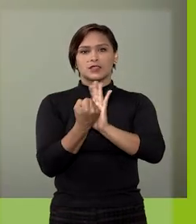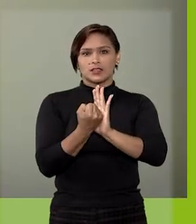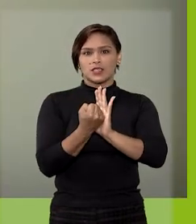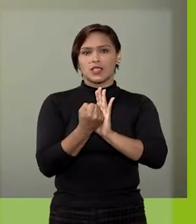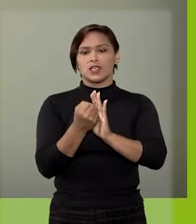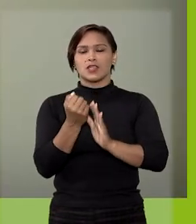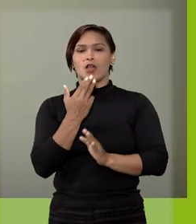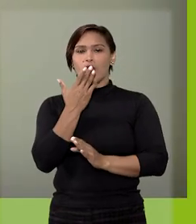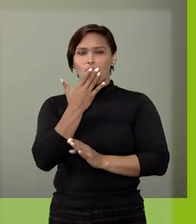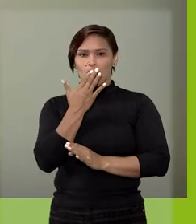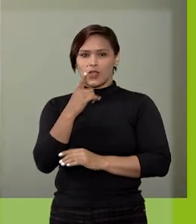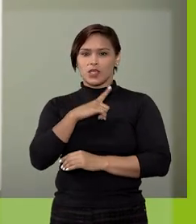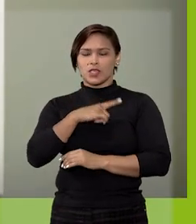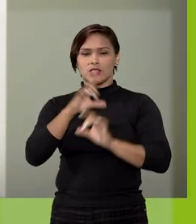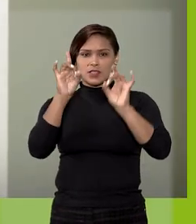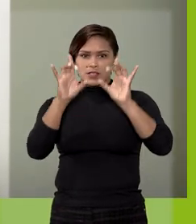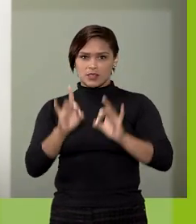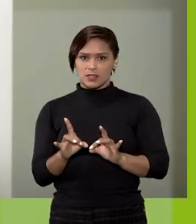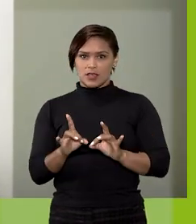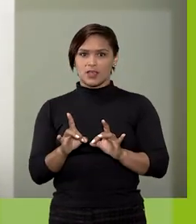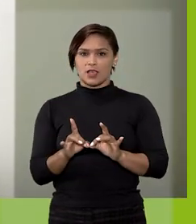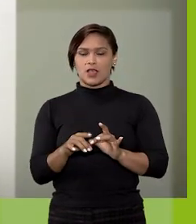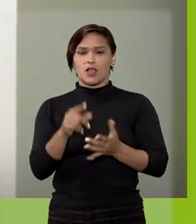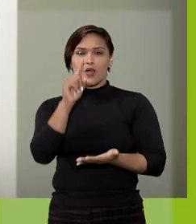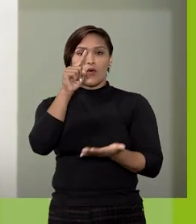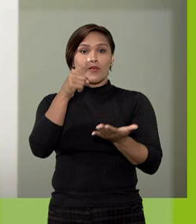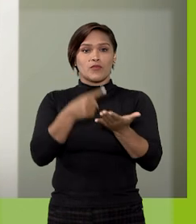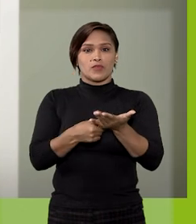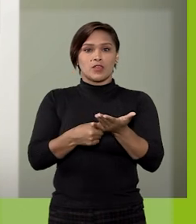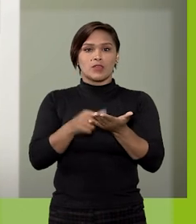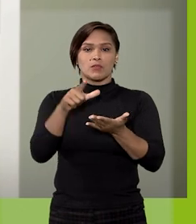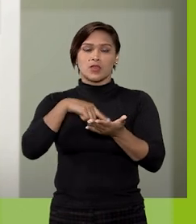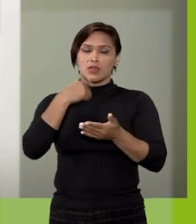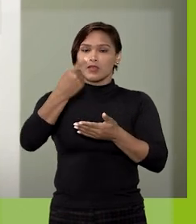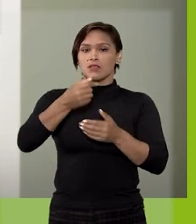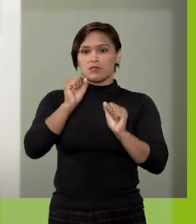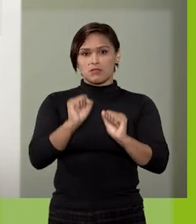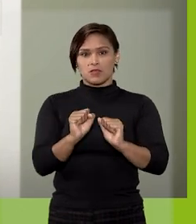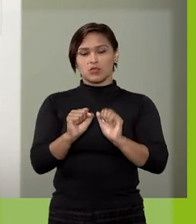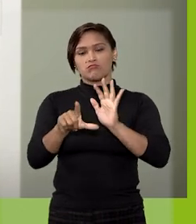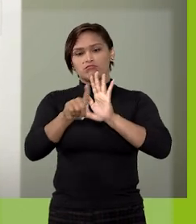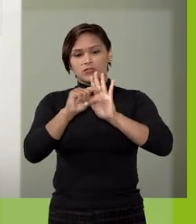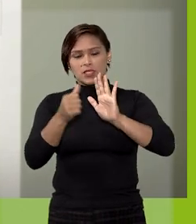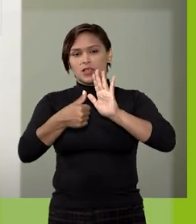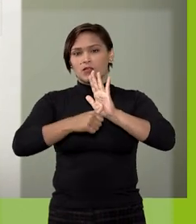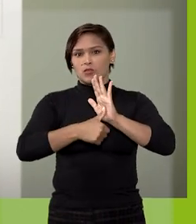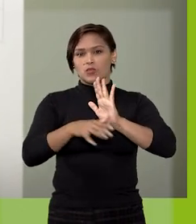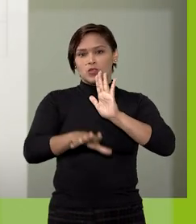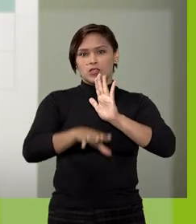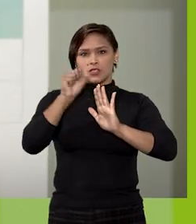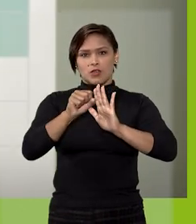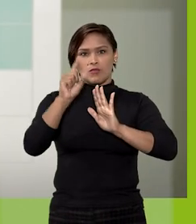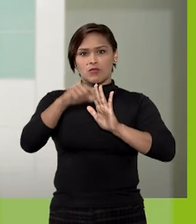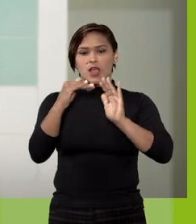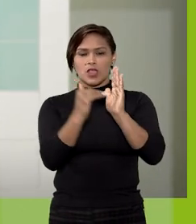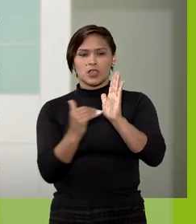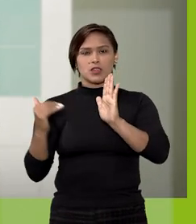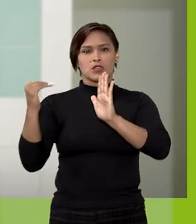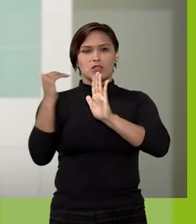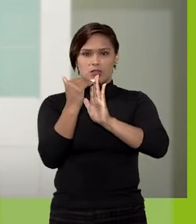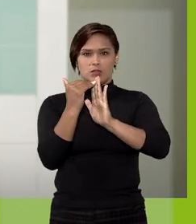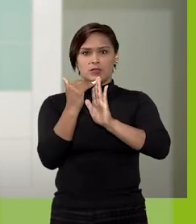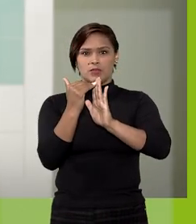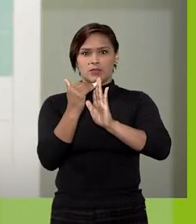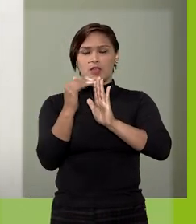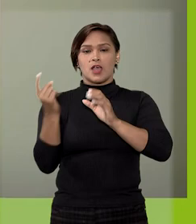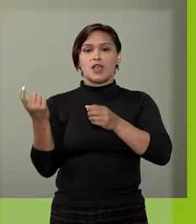coloridas que você deseja destacar. Confirme sua escolha e, em seguida, clique no botão Salvar no topo da página.